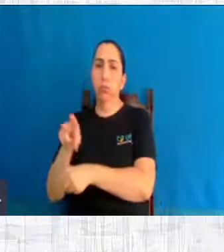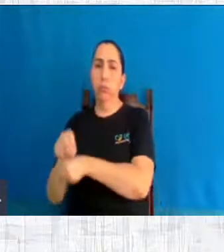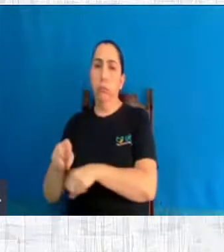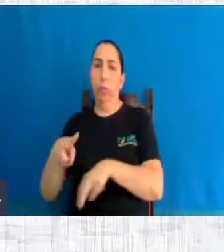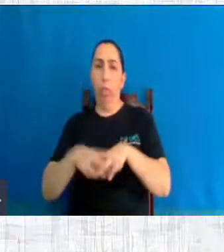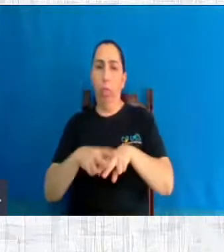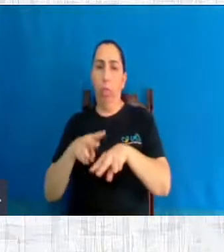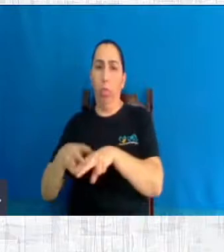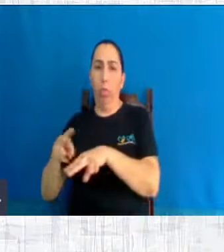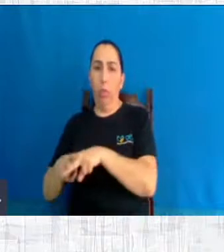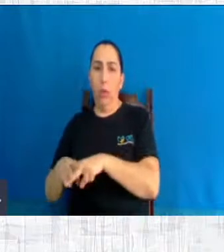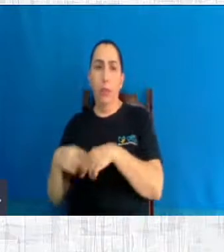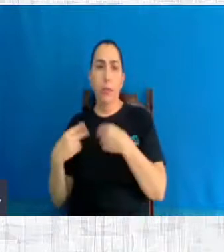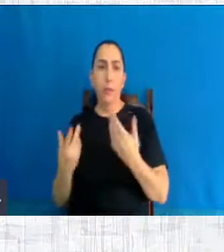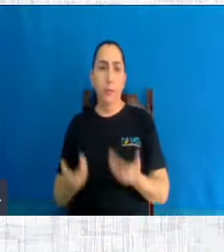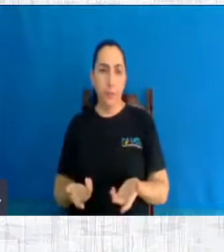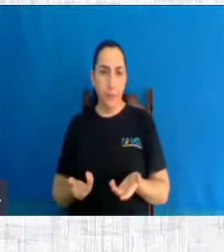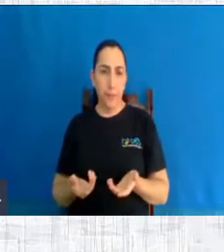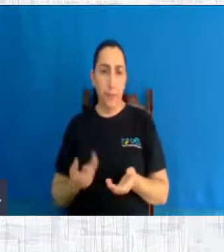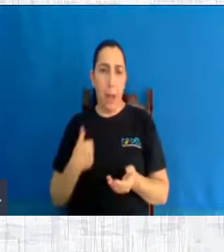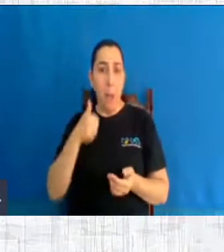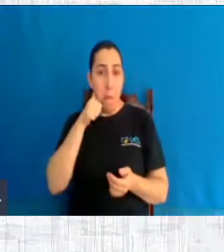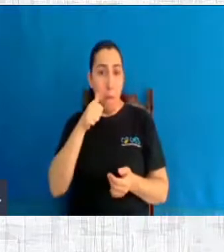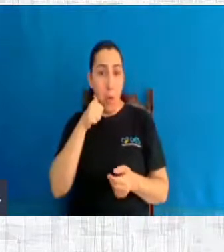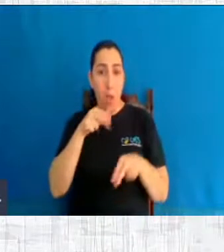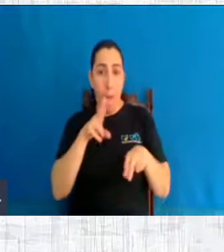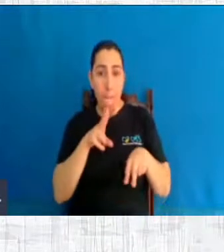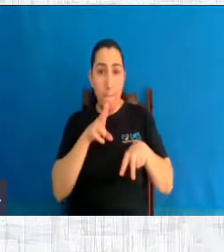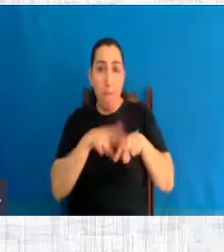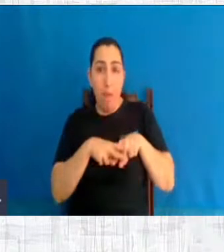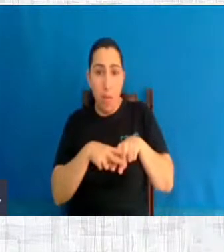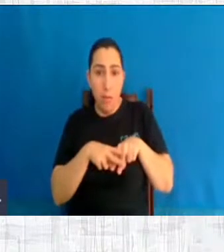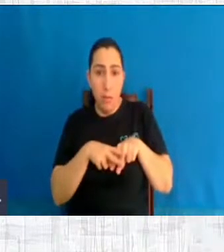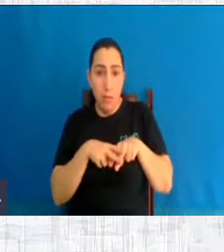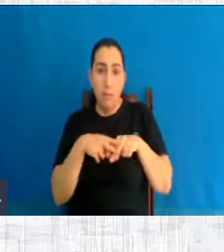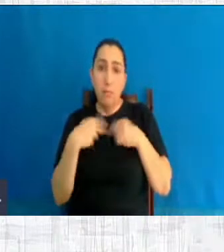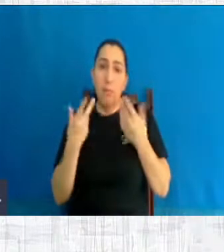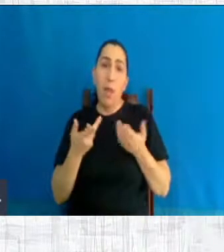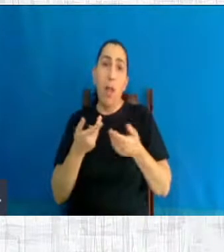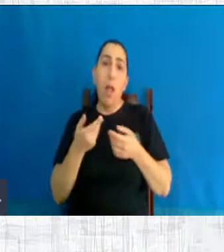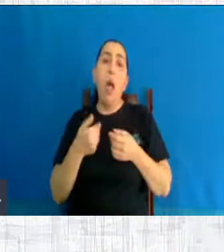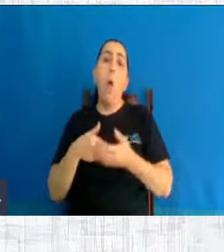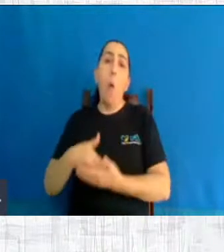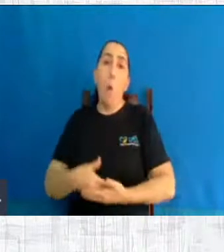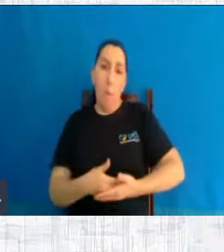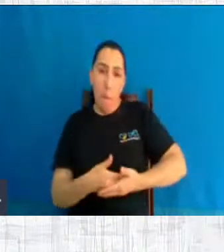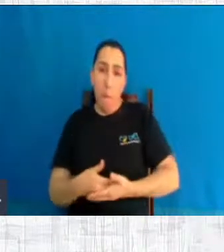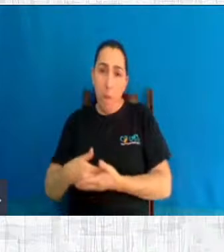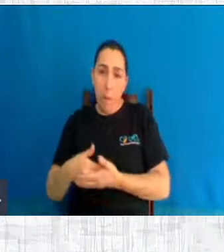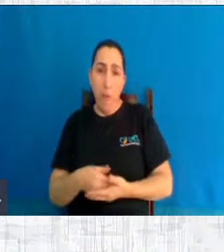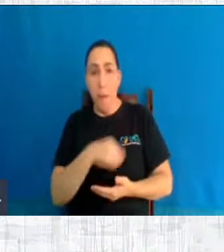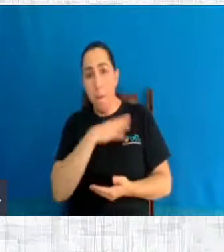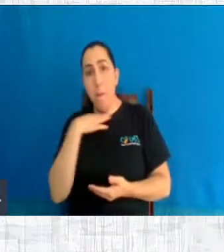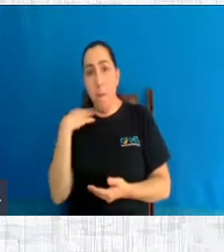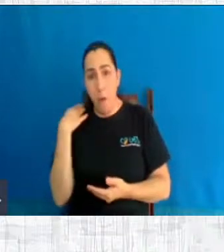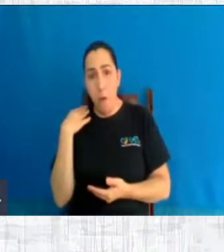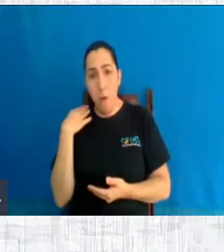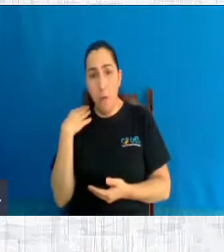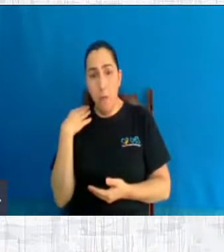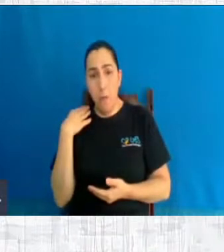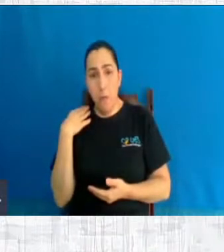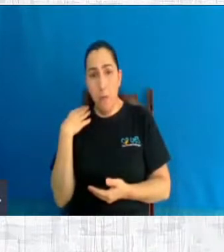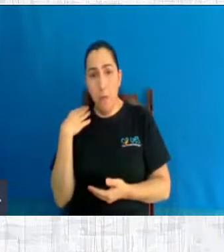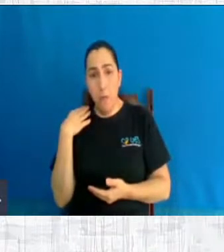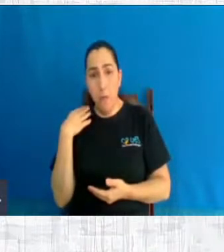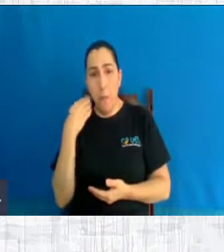ninguém é preso por aborto, tá, pessoal? O número de bebês mortos seria muito menor. Se as clínicas clandestinas fossem fechadas